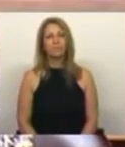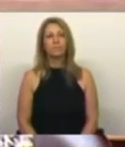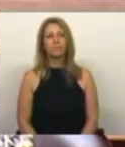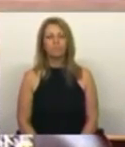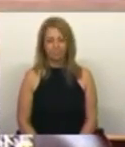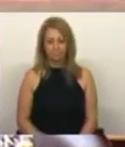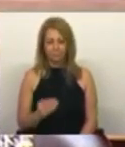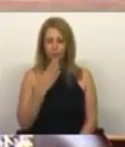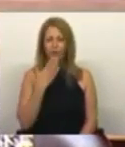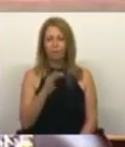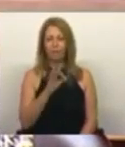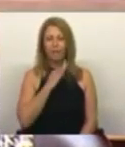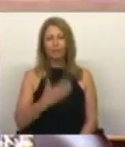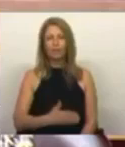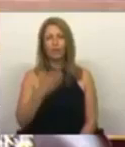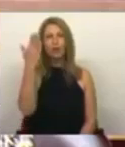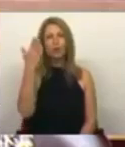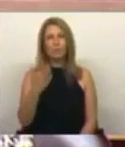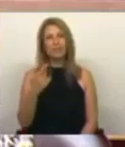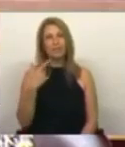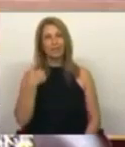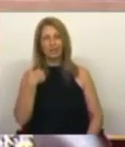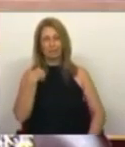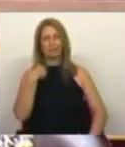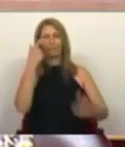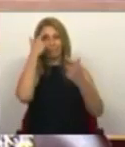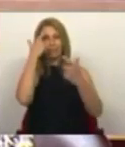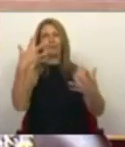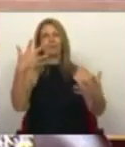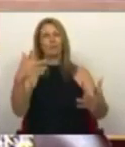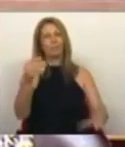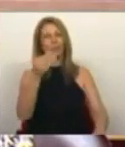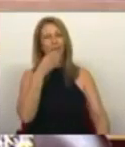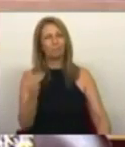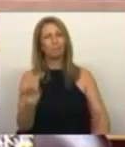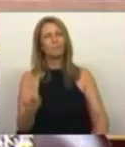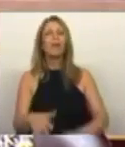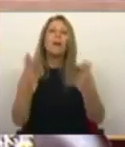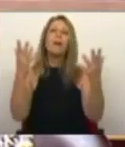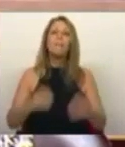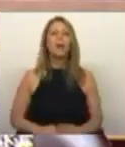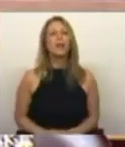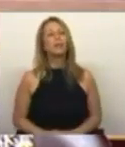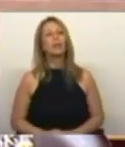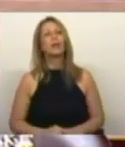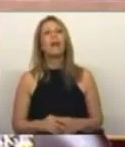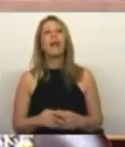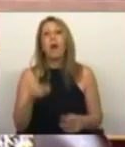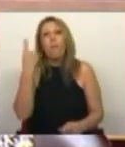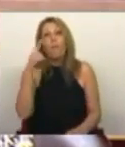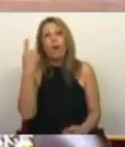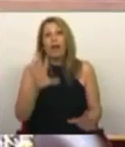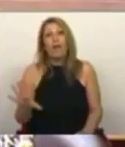Muito obrigado Sr. Presidente, é uma partida que não se faz a ninguém, mas é a única maneira de ter aplausos neste hemicípio.